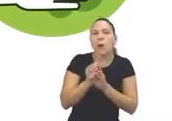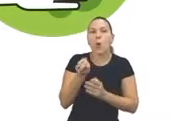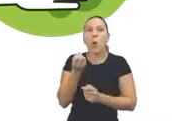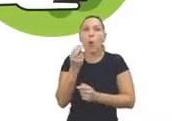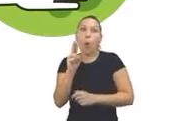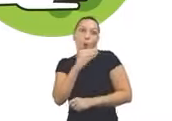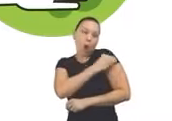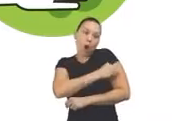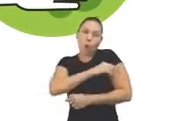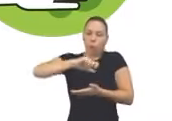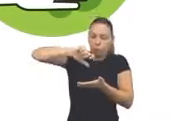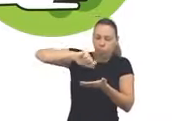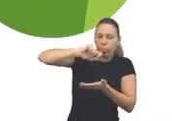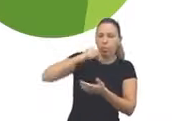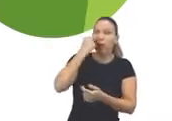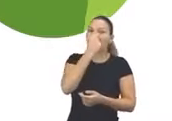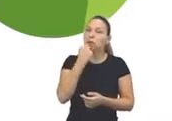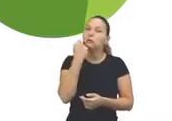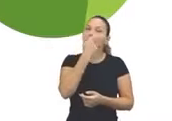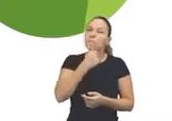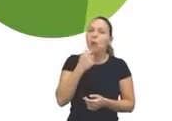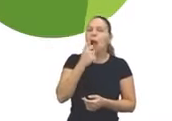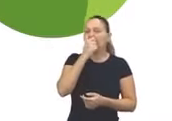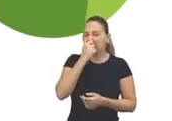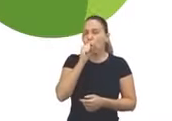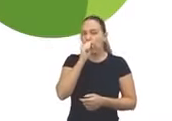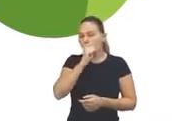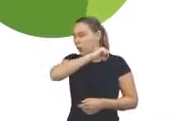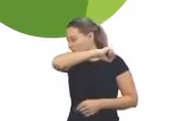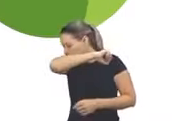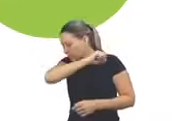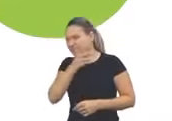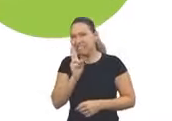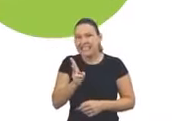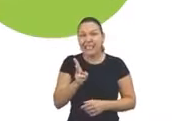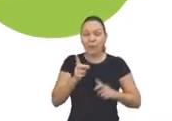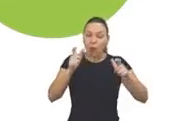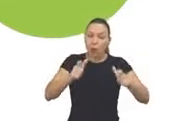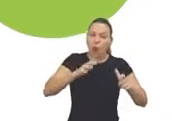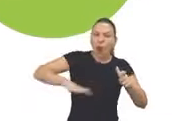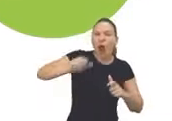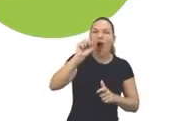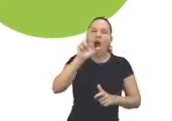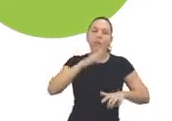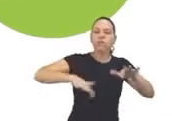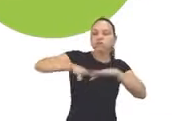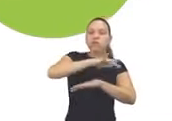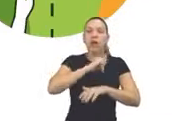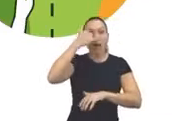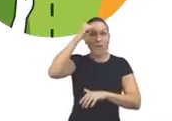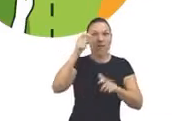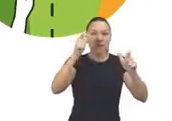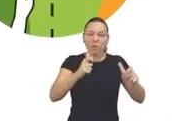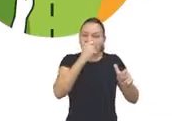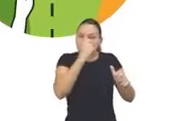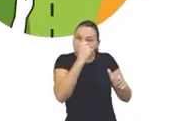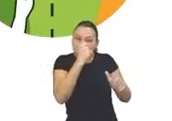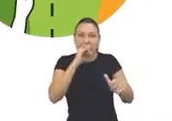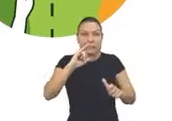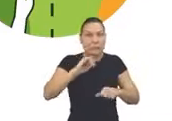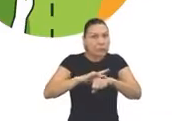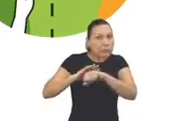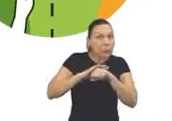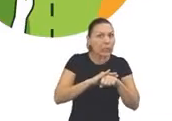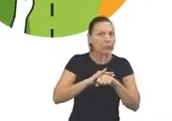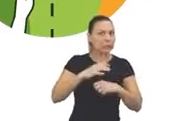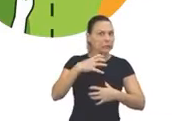água e sabão ou use álcool em gel. Cubra nariz e boca ao espirrar ou tossir. Mantenha os ambientes ventilados e evite aglomerações